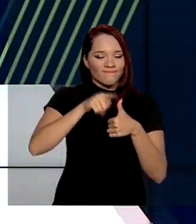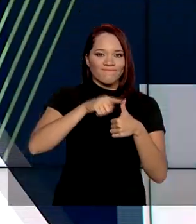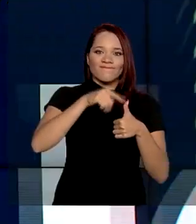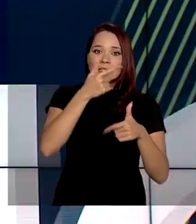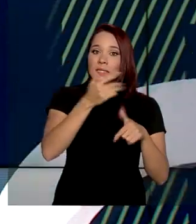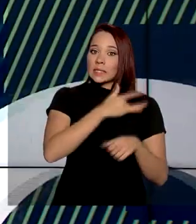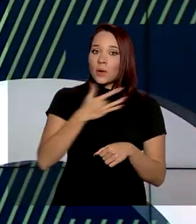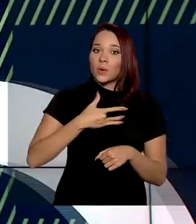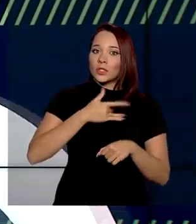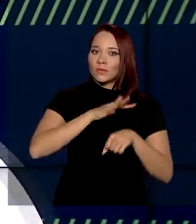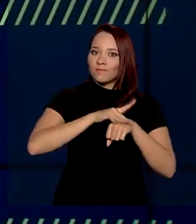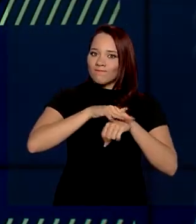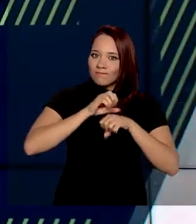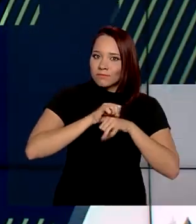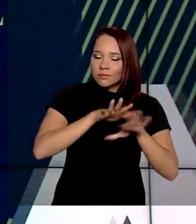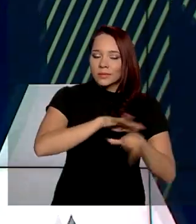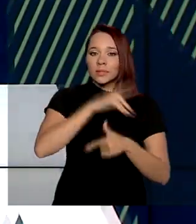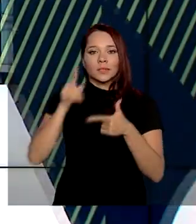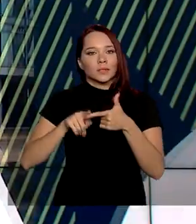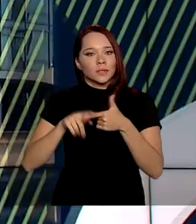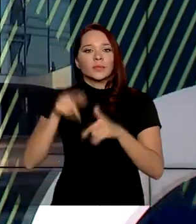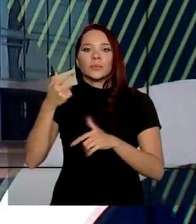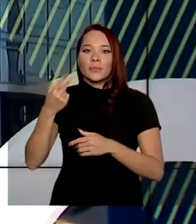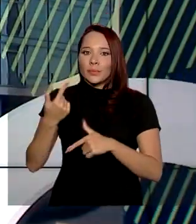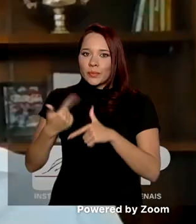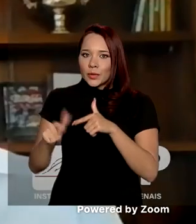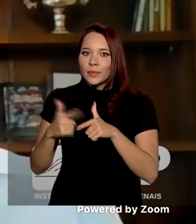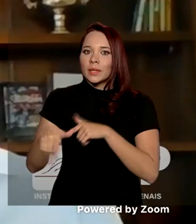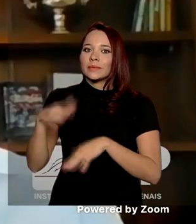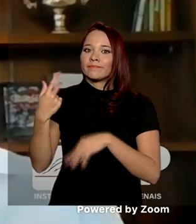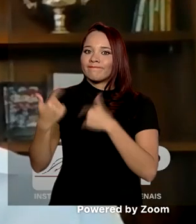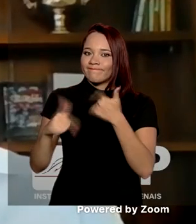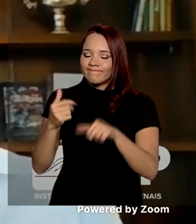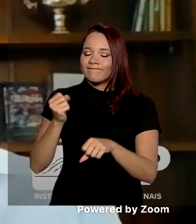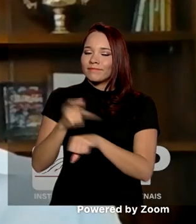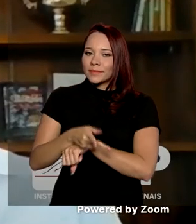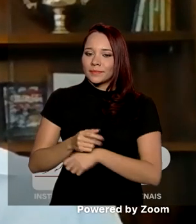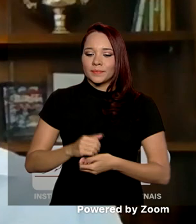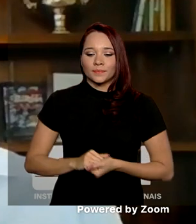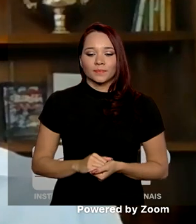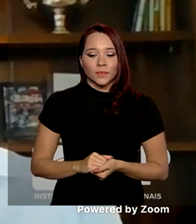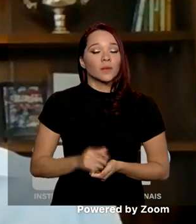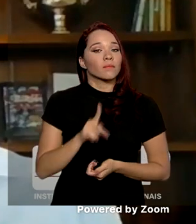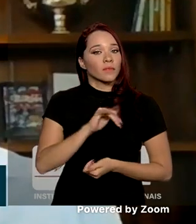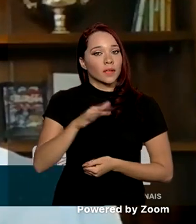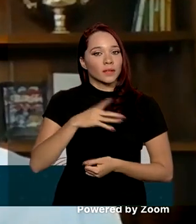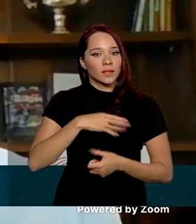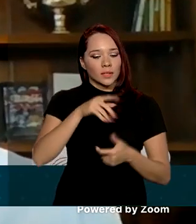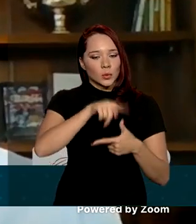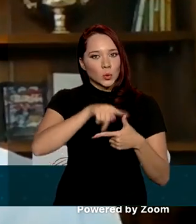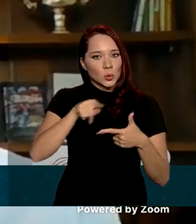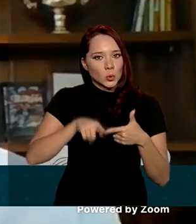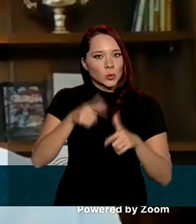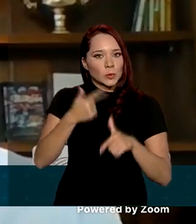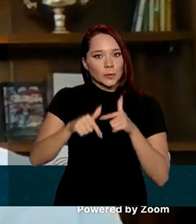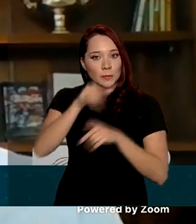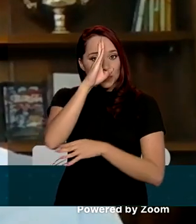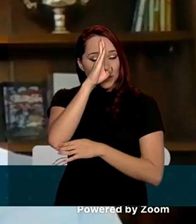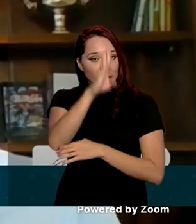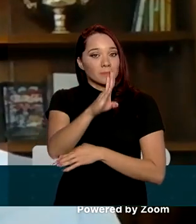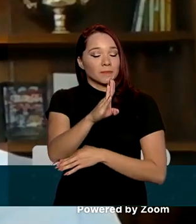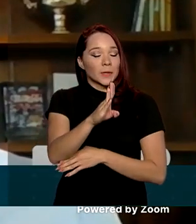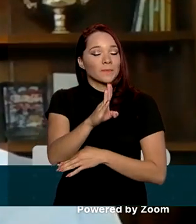pandemia, e a segunda é a ameaça dos empregos. Nós vamos atravessar as duas ondas